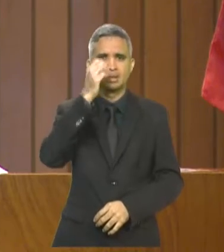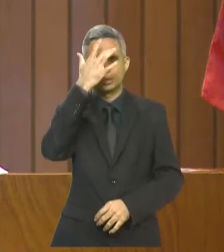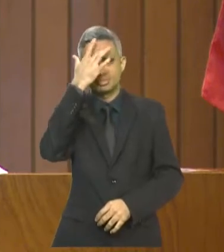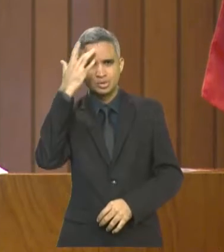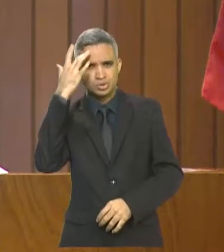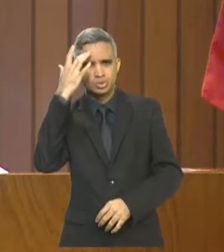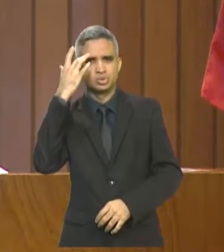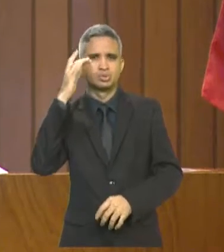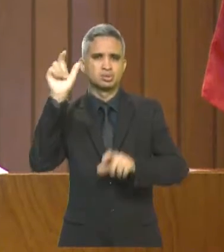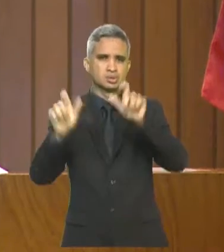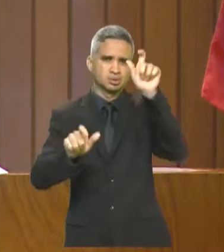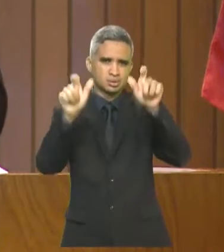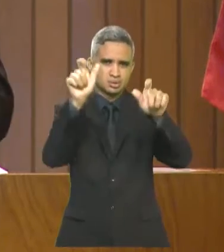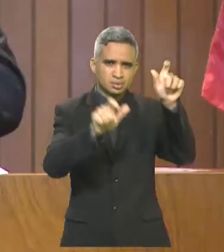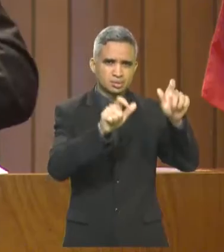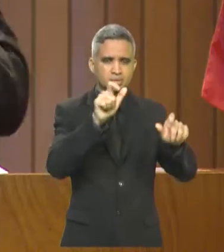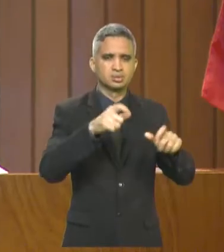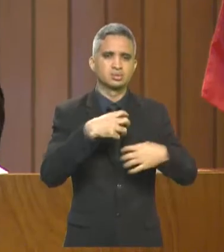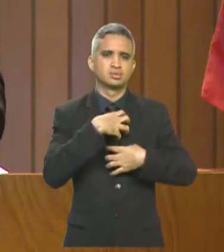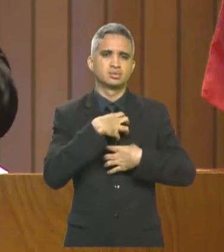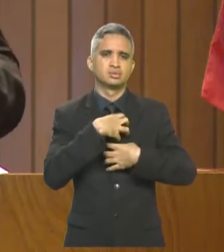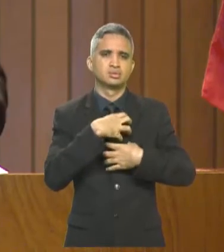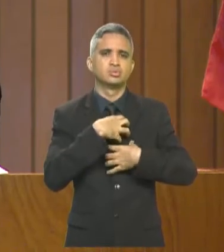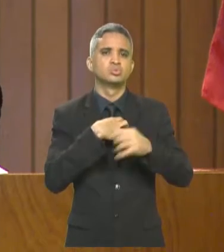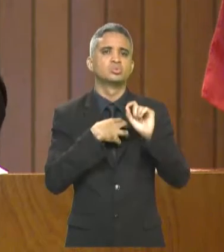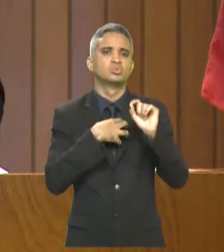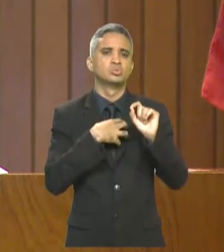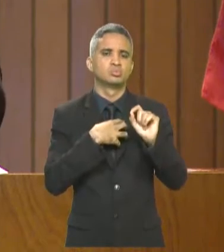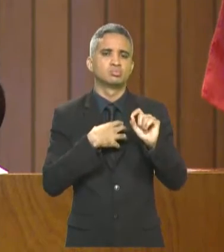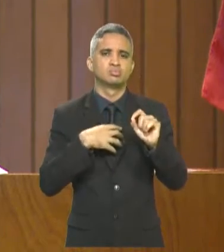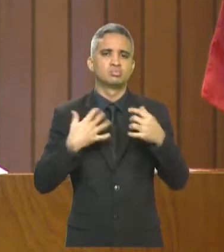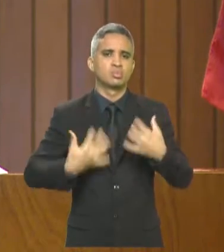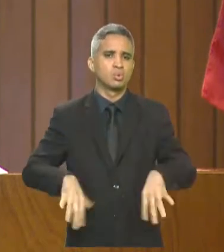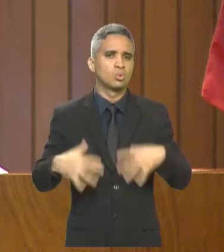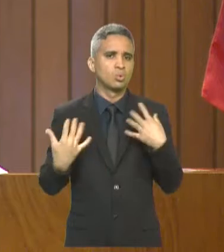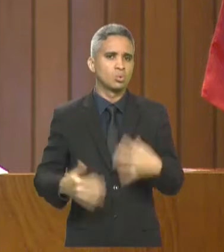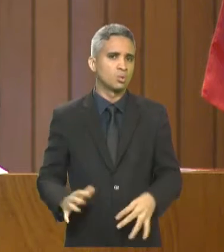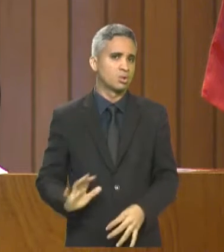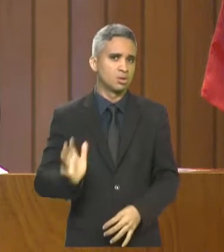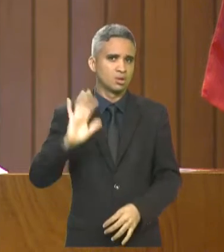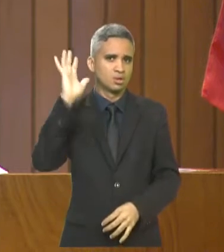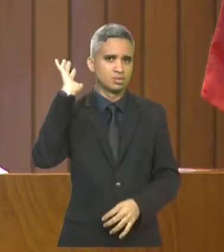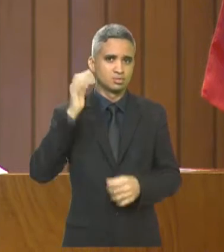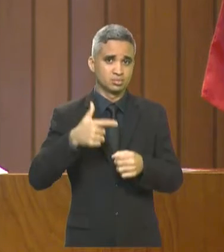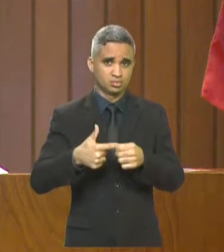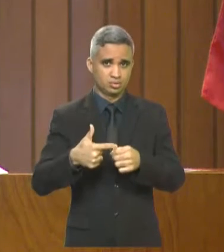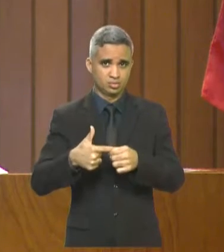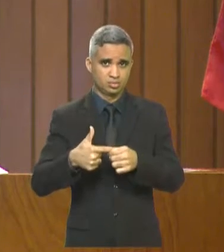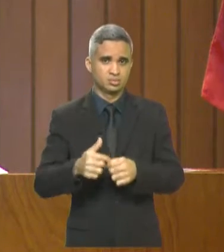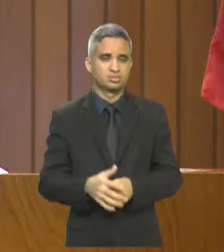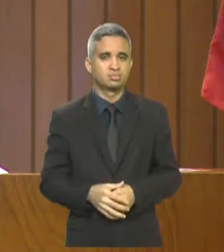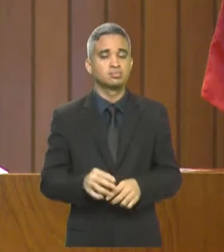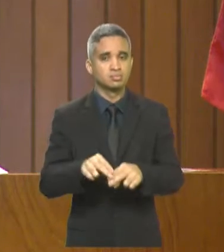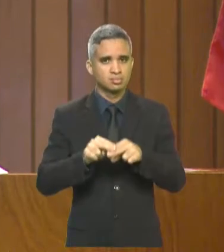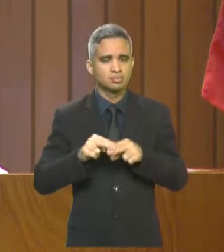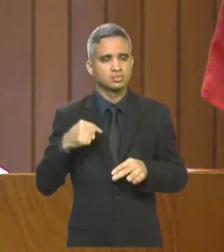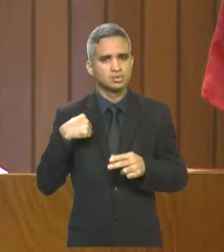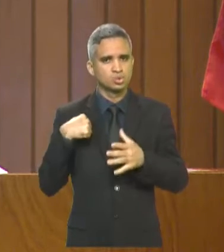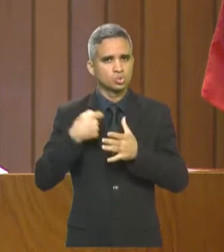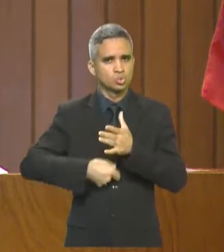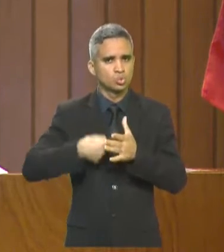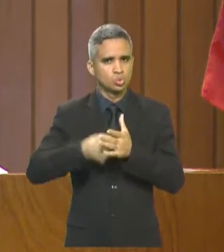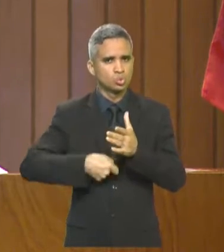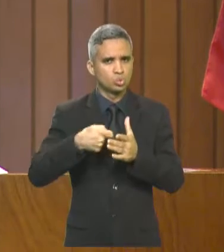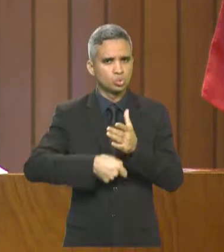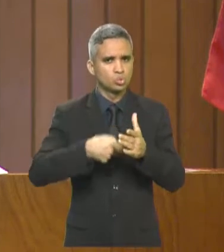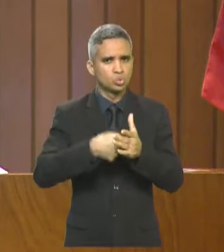aumento do custo de vida por conta do aumento do preço dos combustíveis. Então essa luta permanente para baixar o ICMS da